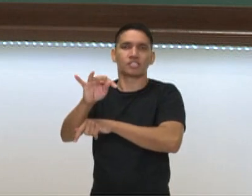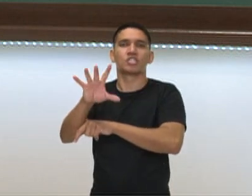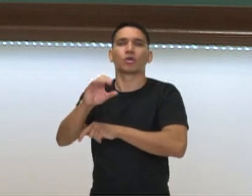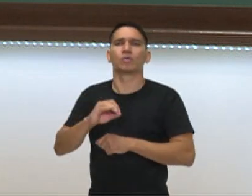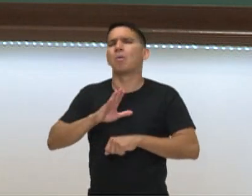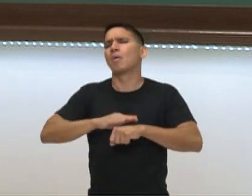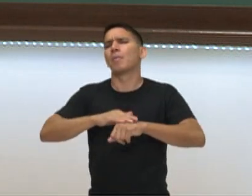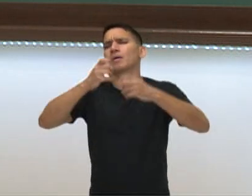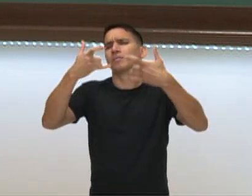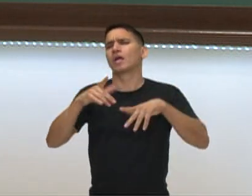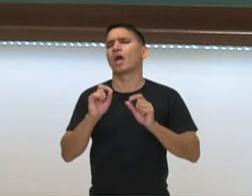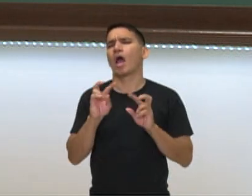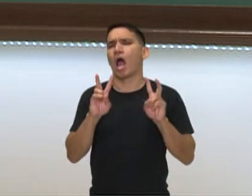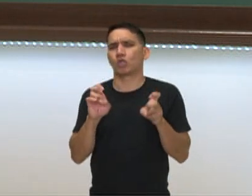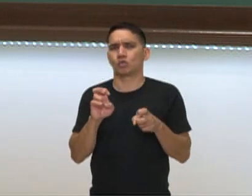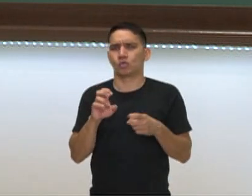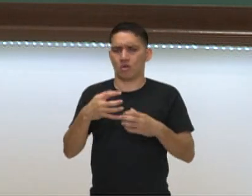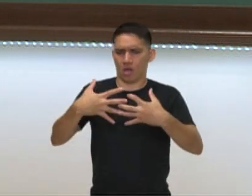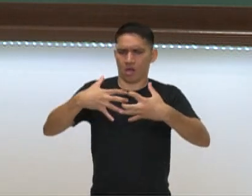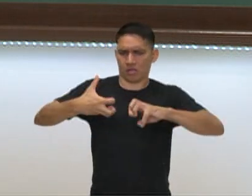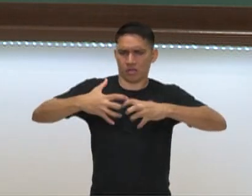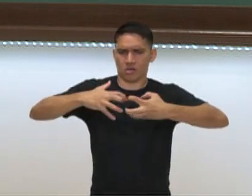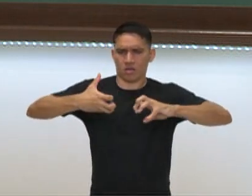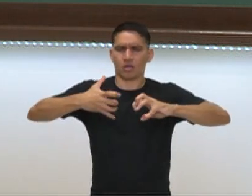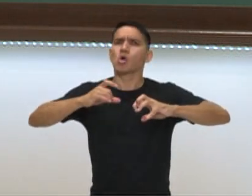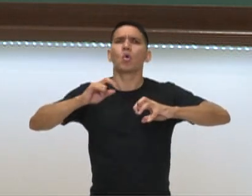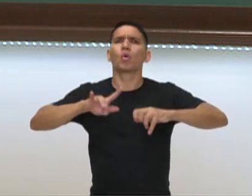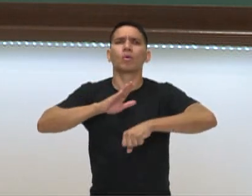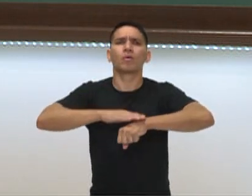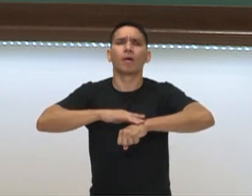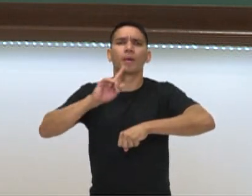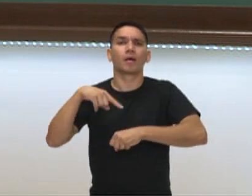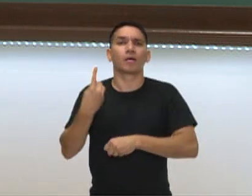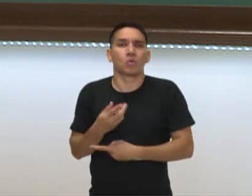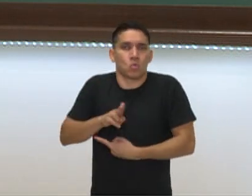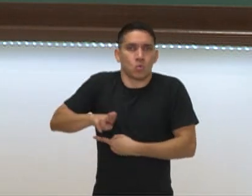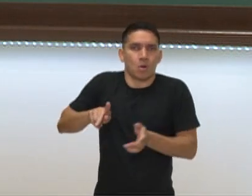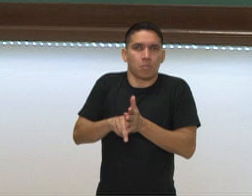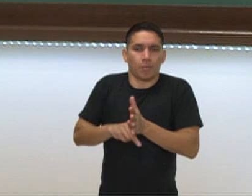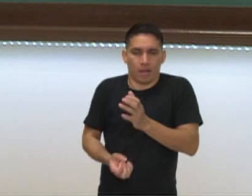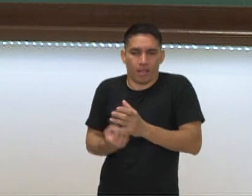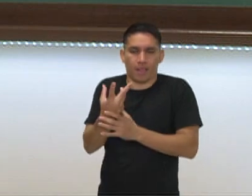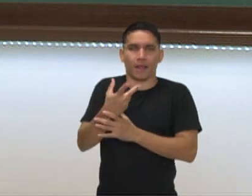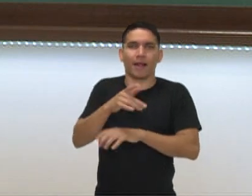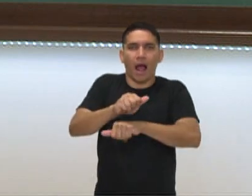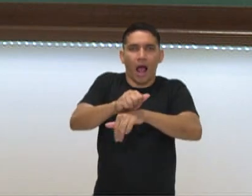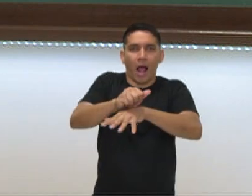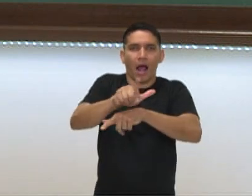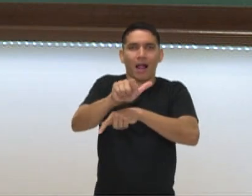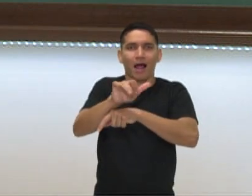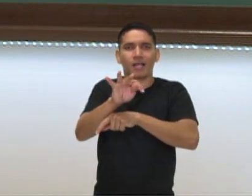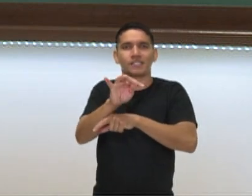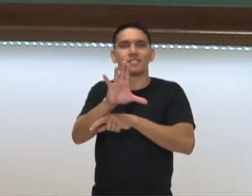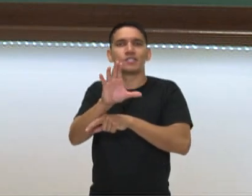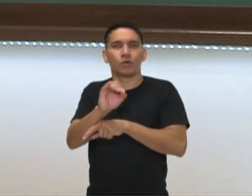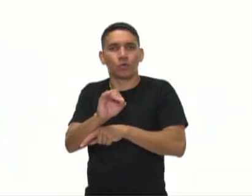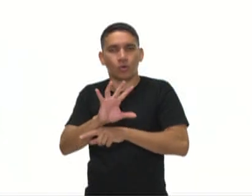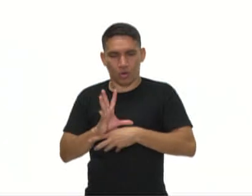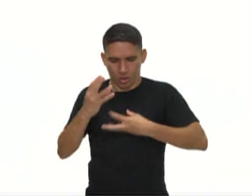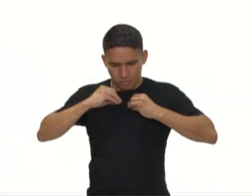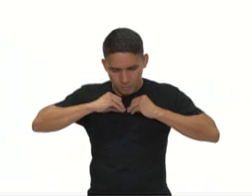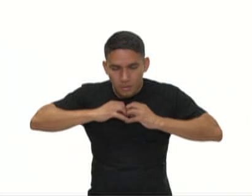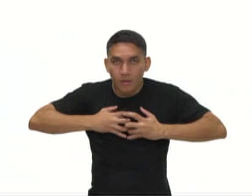tem uma relação com esse tipo de fermentação, porque a câimbra acontece graças à formação, à produção de ácido lático no nosso organismo.